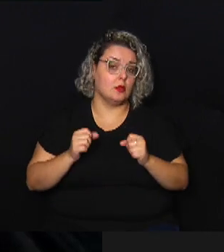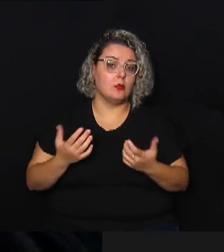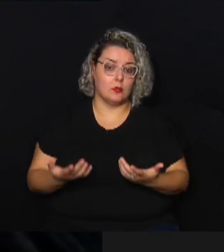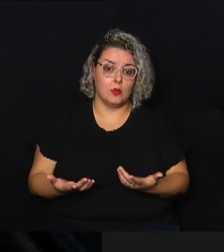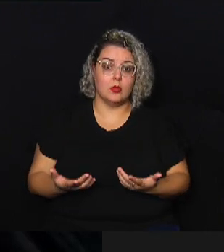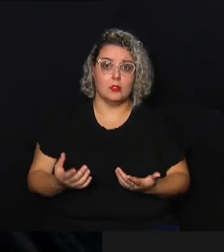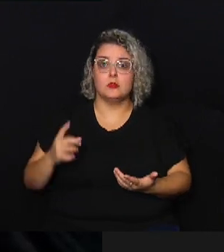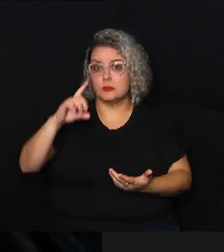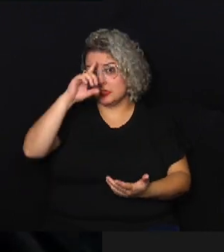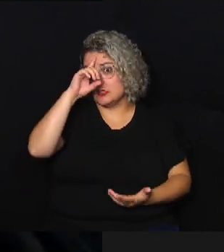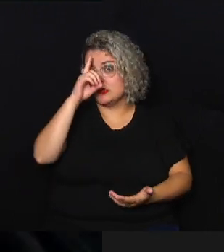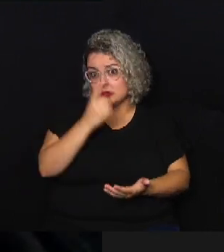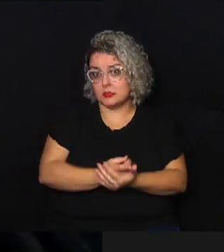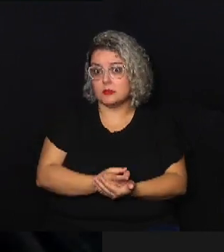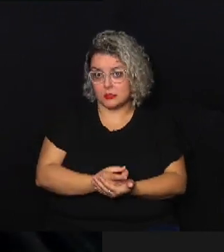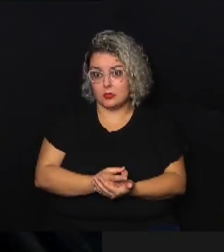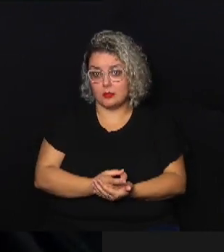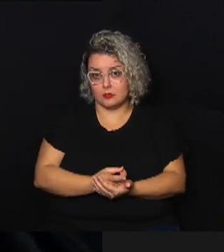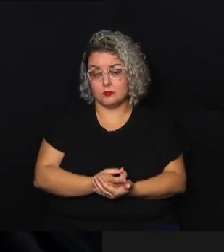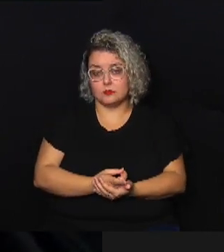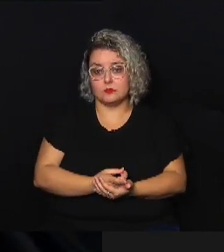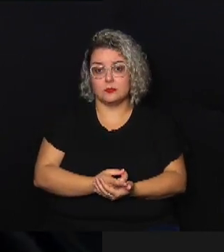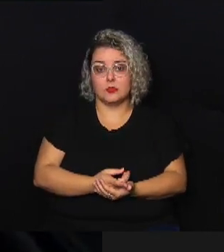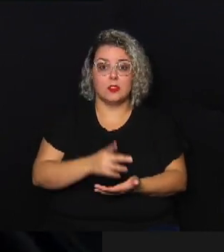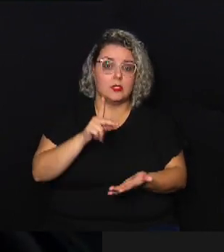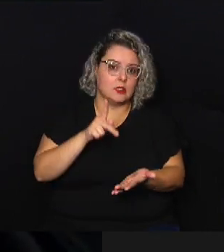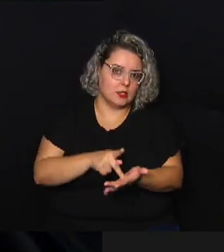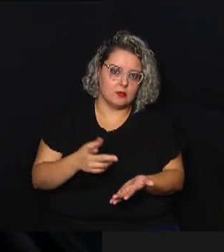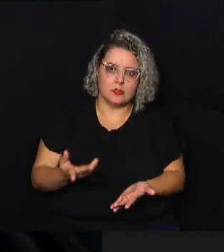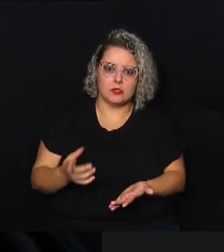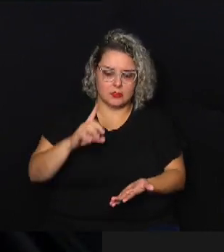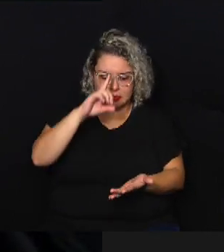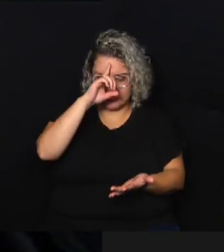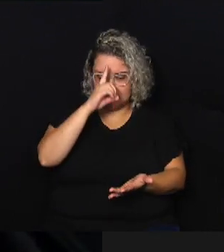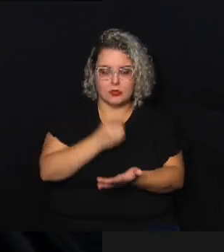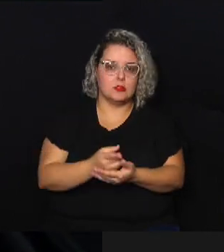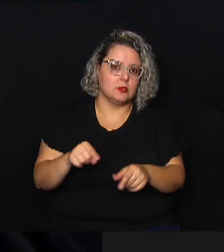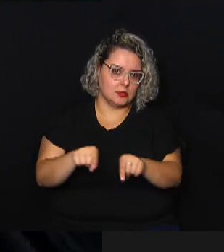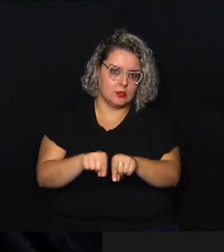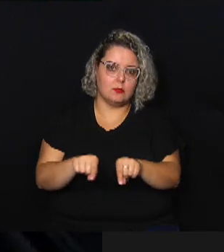decisões e na verdade essas decisões já também